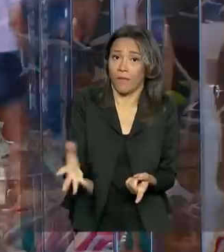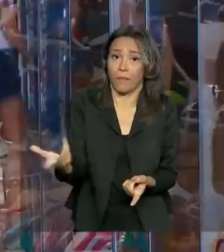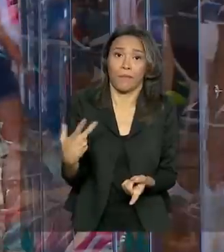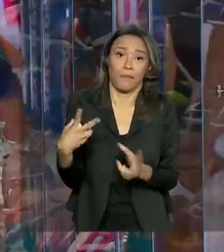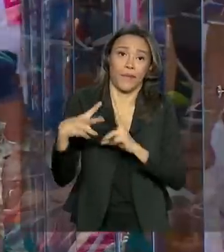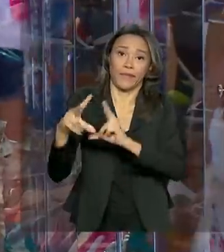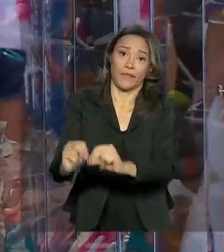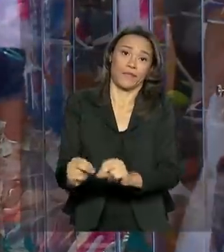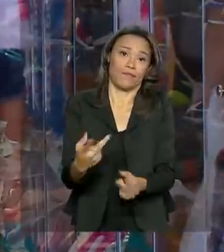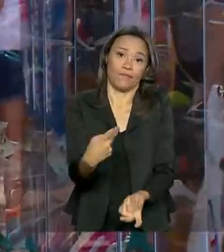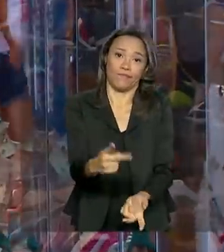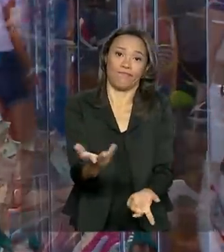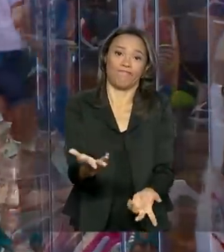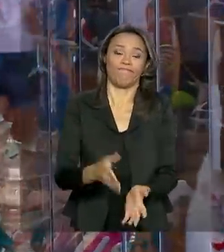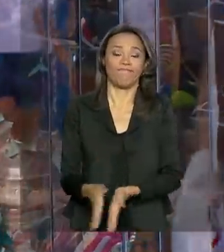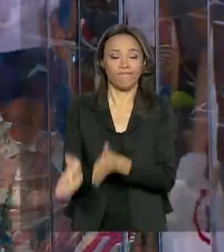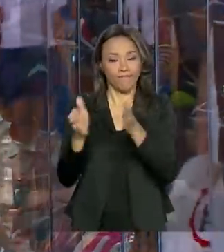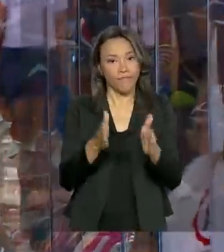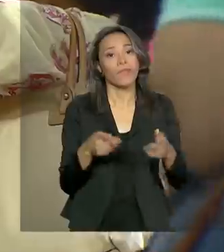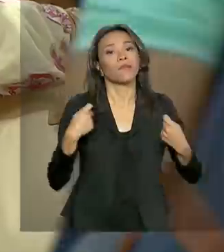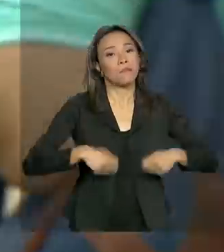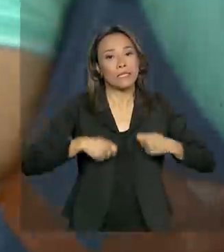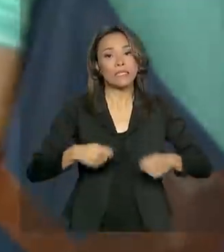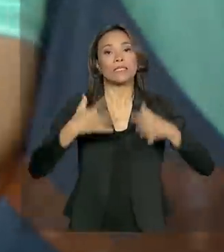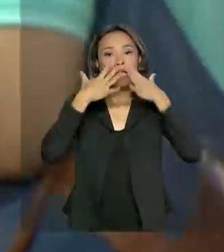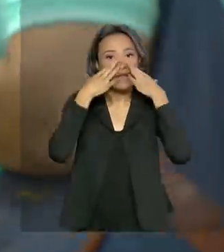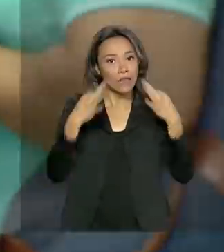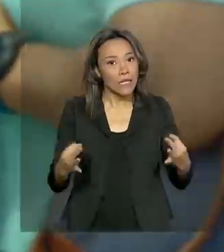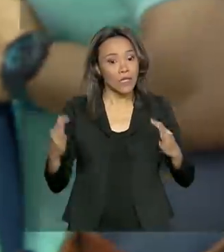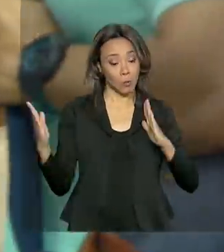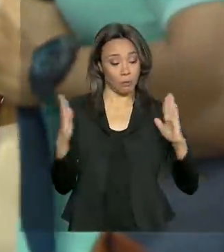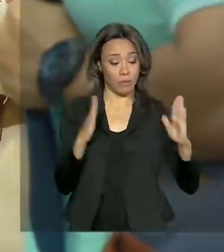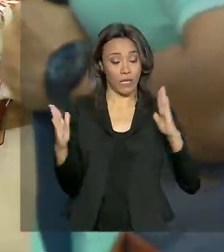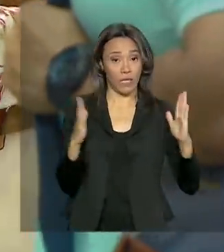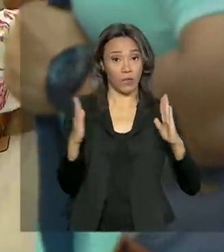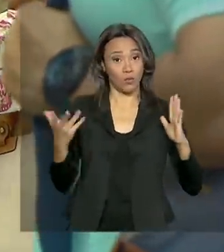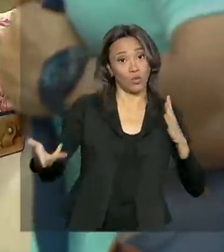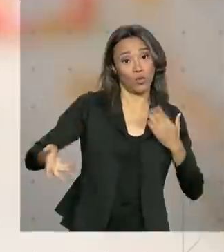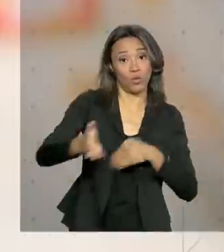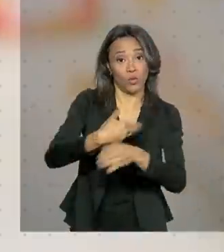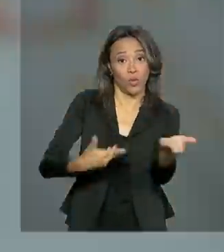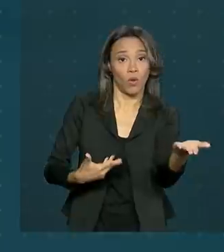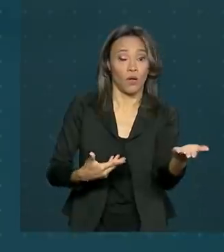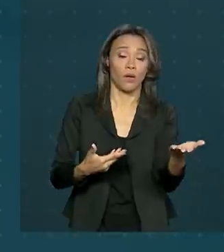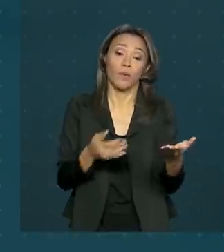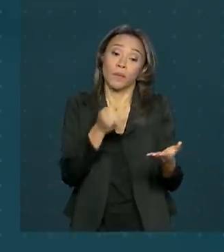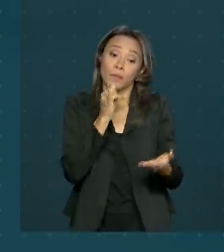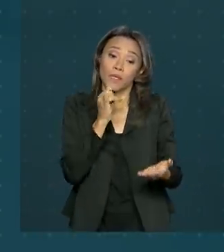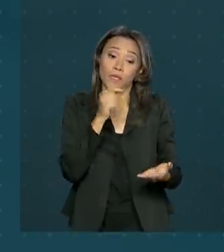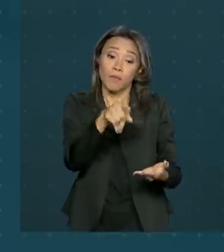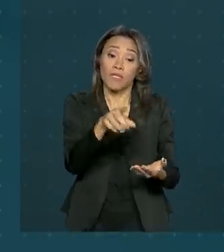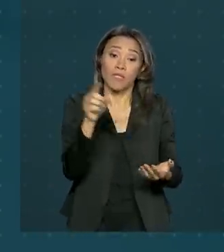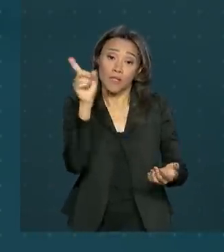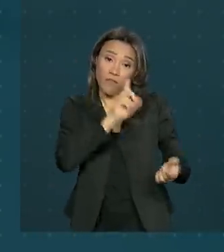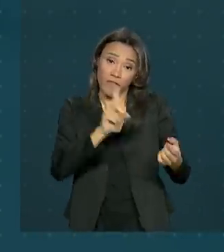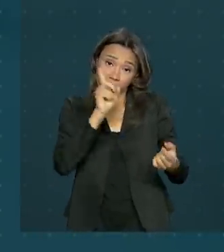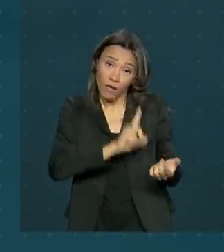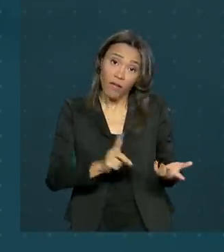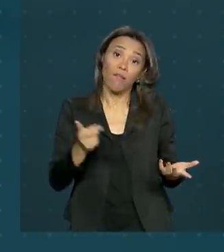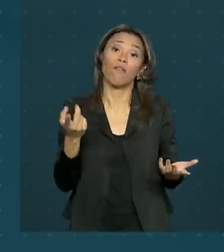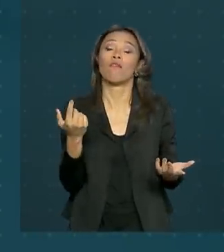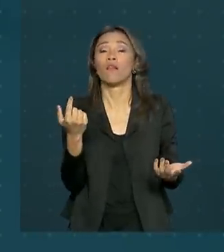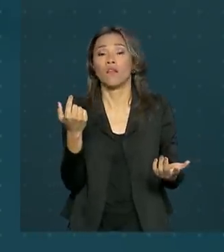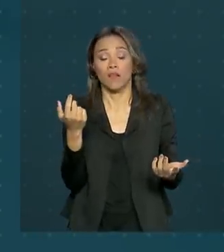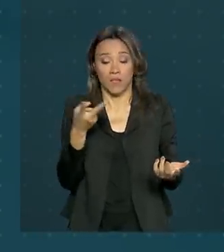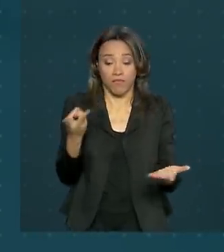dele. O consumidor deve mesmo ficar atento aos prazos de troca dos produtos. No caso de defeitos aparentes ou de